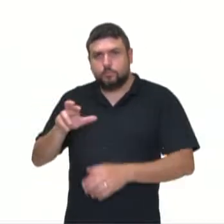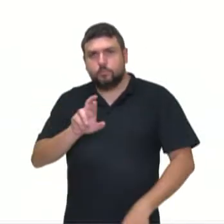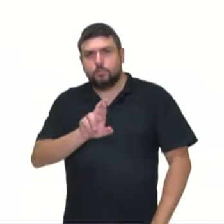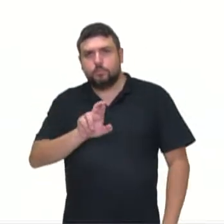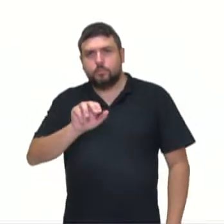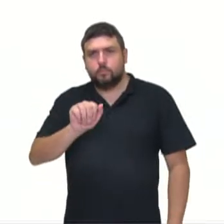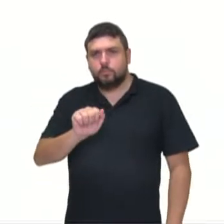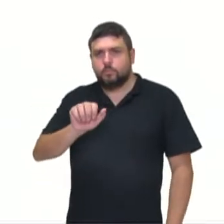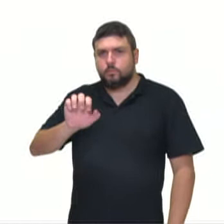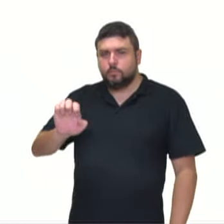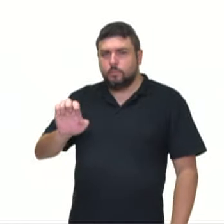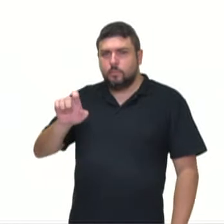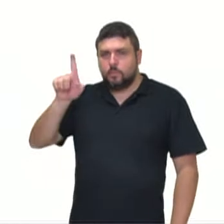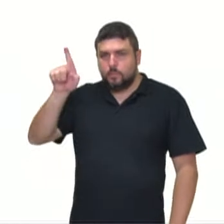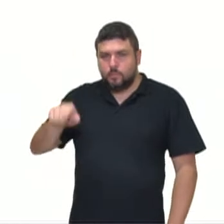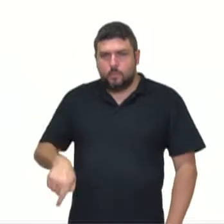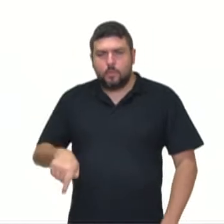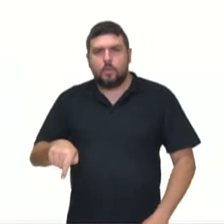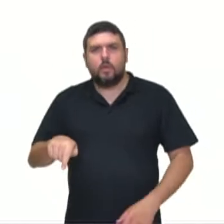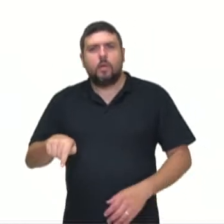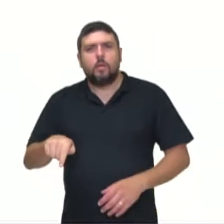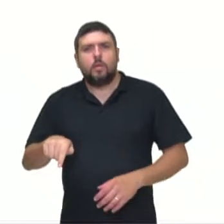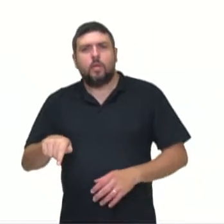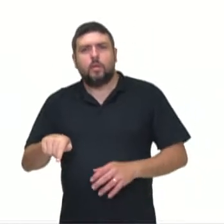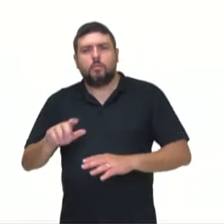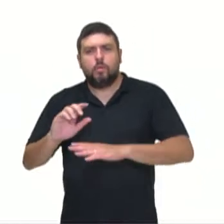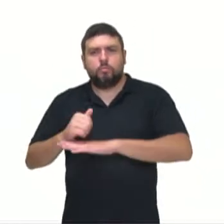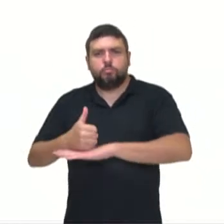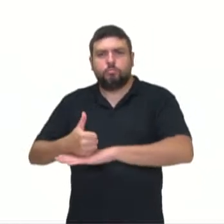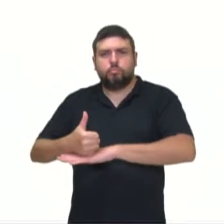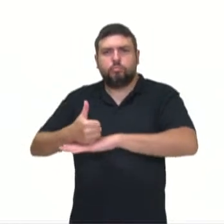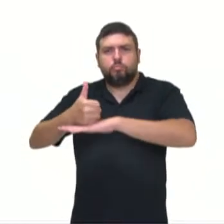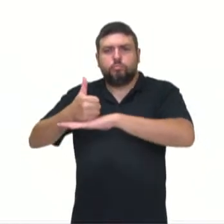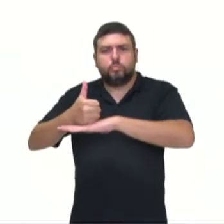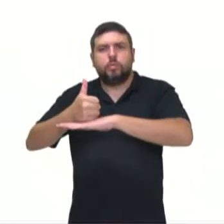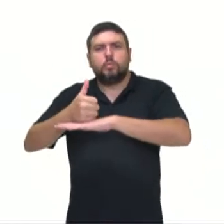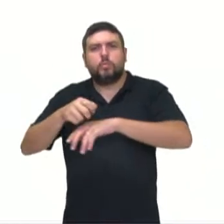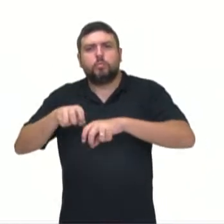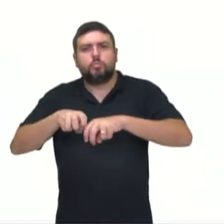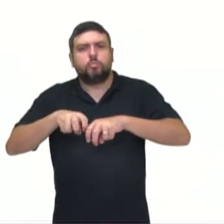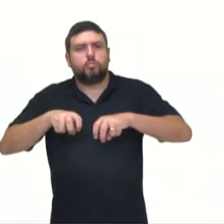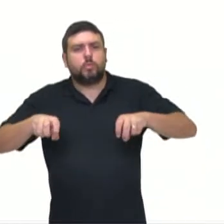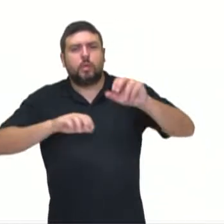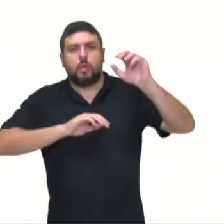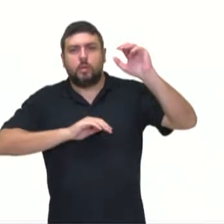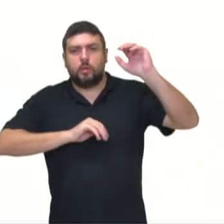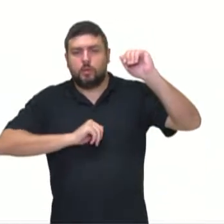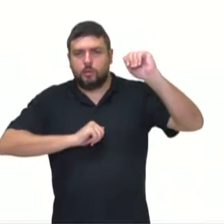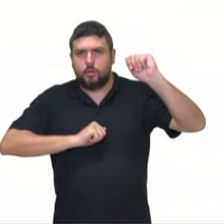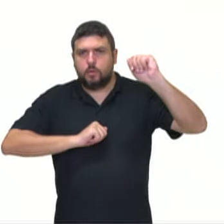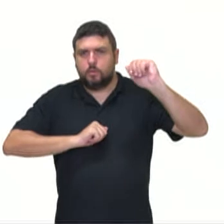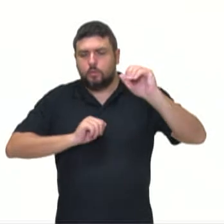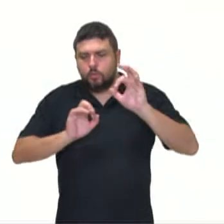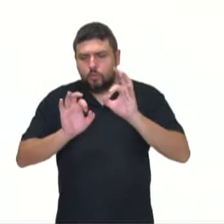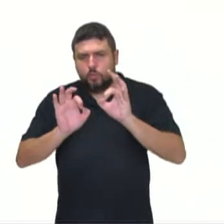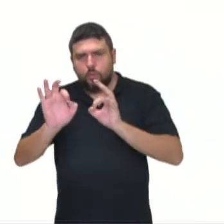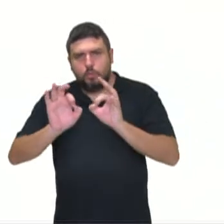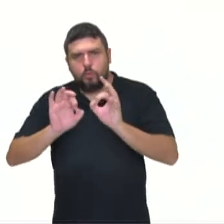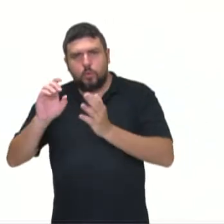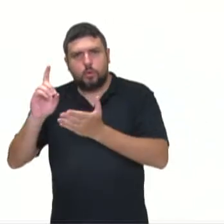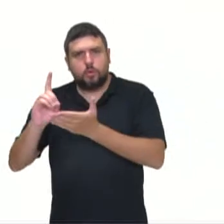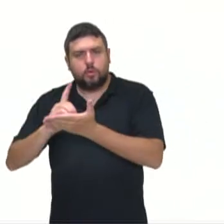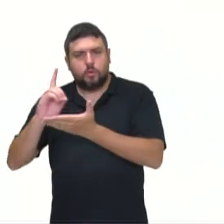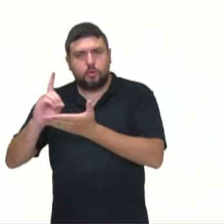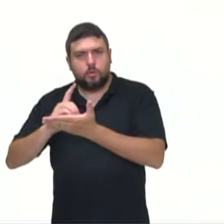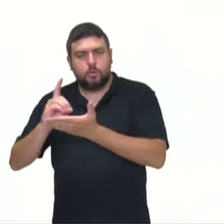que esse dicionário fala que significa essas palavras. Vamos a ver? Tweet, mensaje digital que se envia